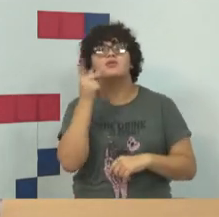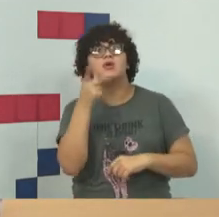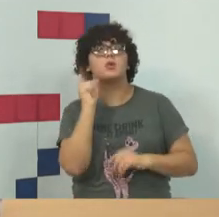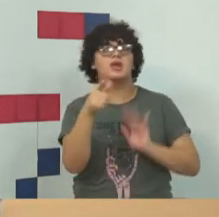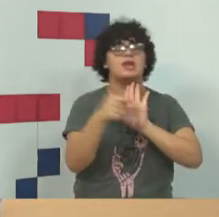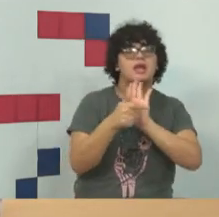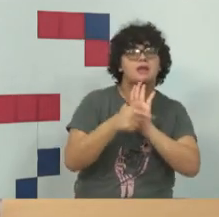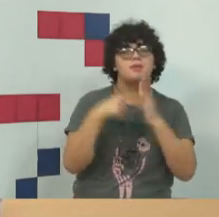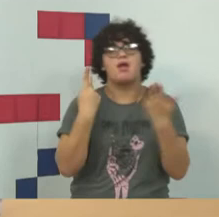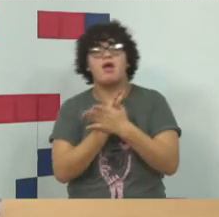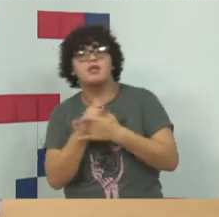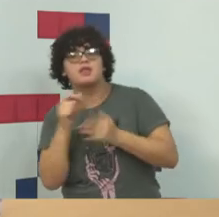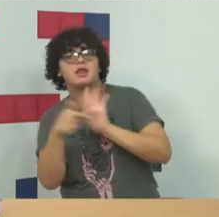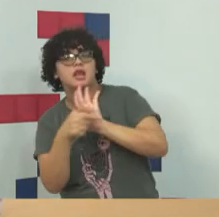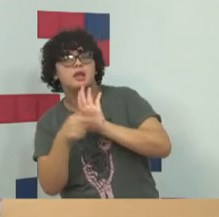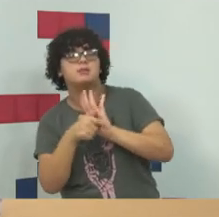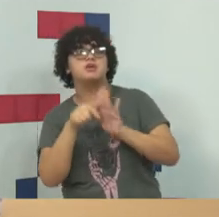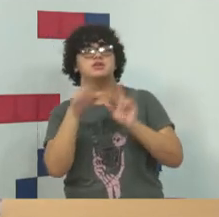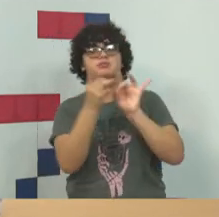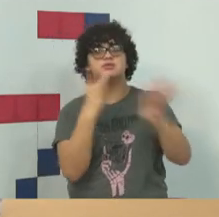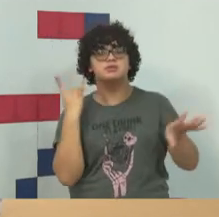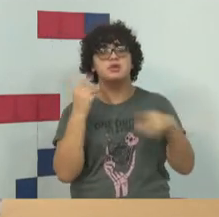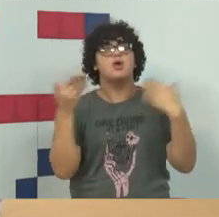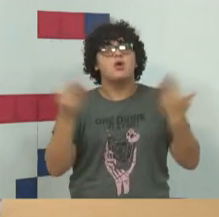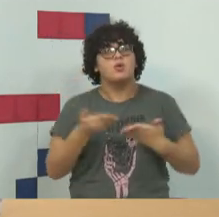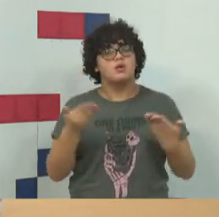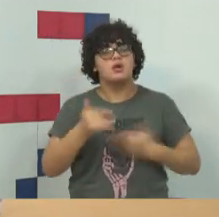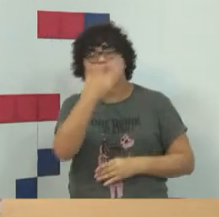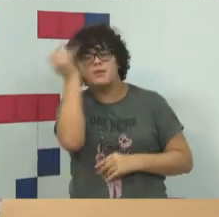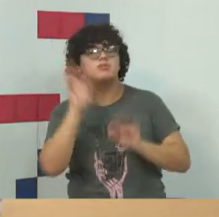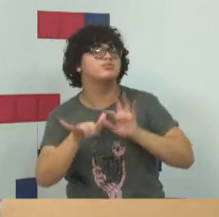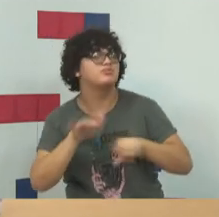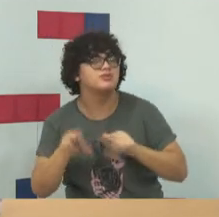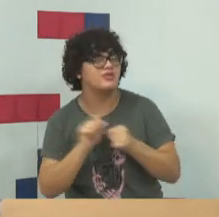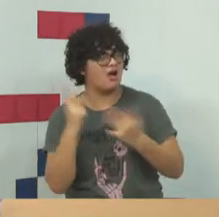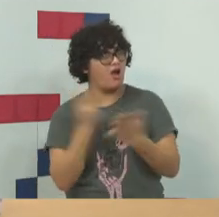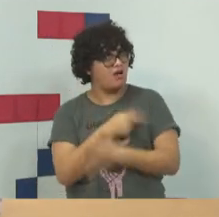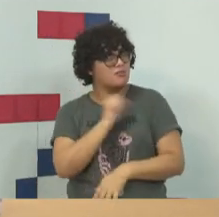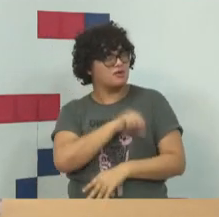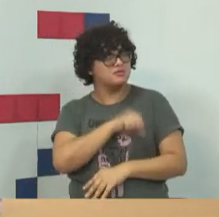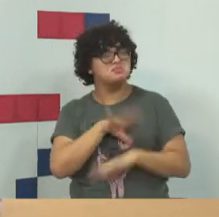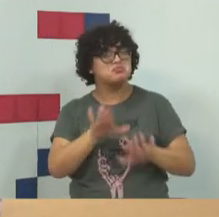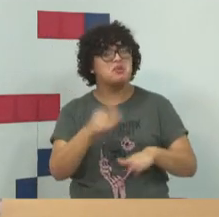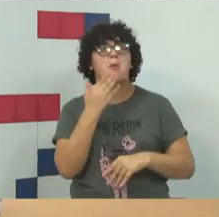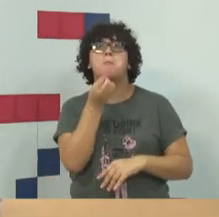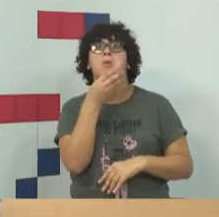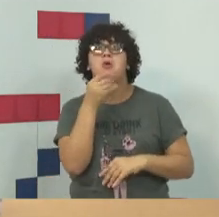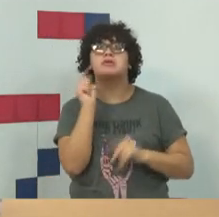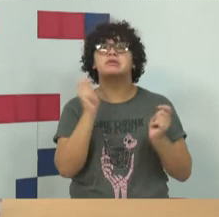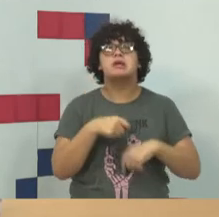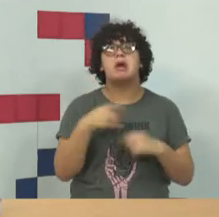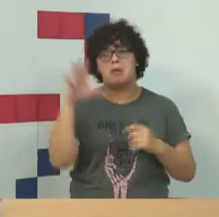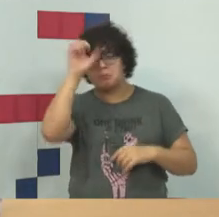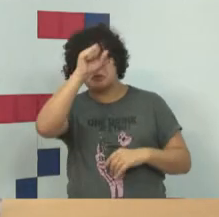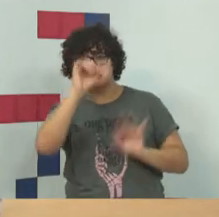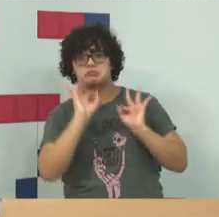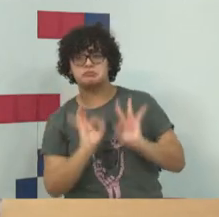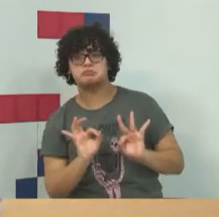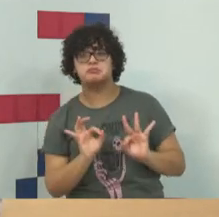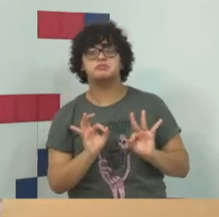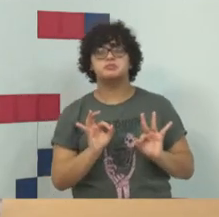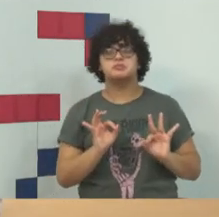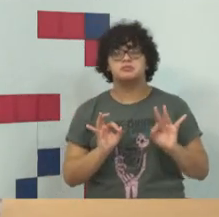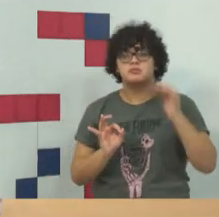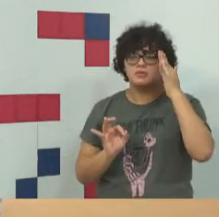digitais e criminalidade através da virtualidade. Bom, vocês certamente aprenderam, e eu certamente aprendi,